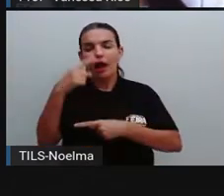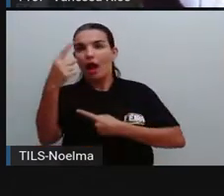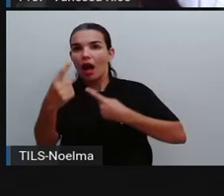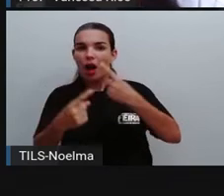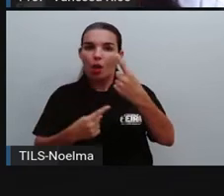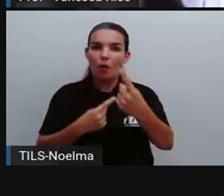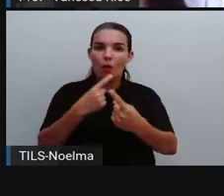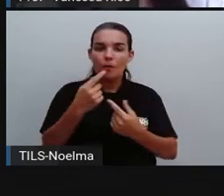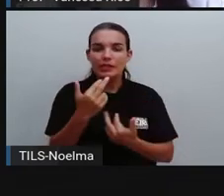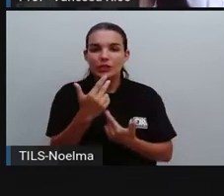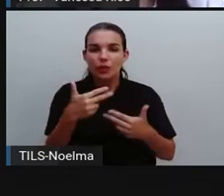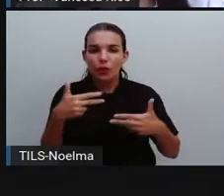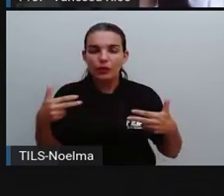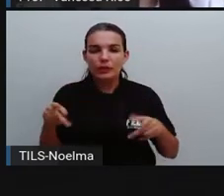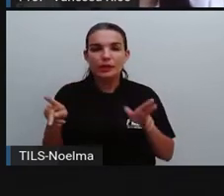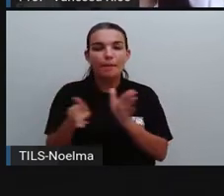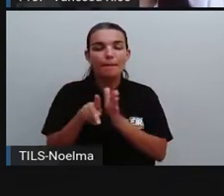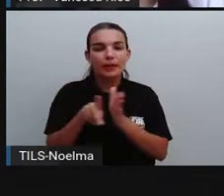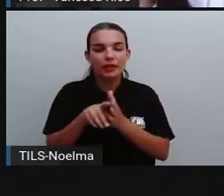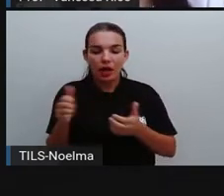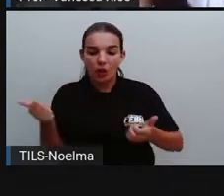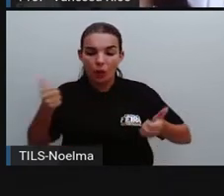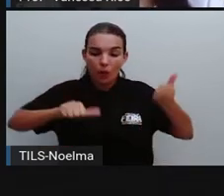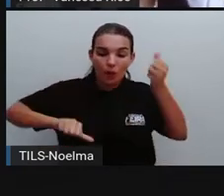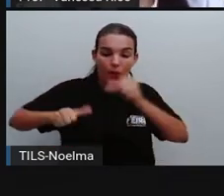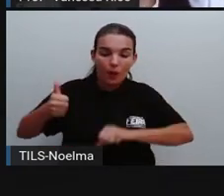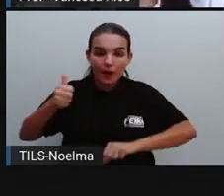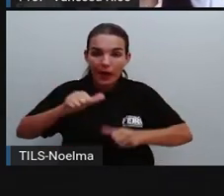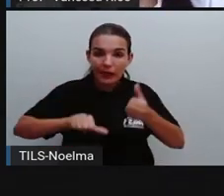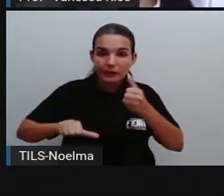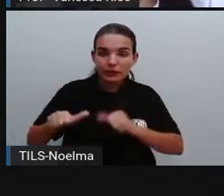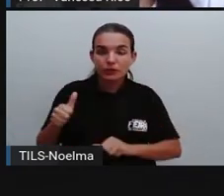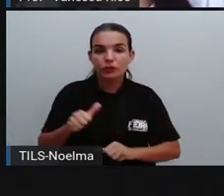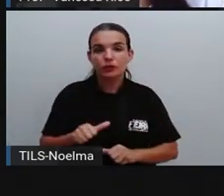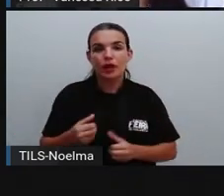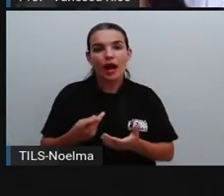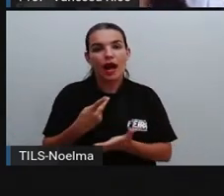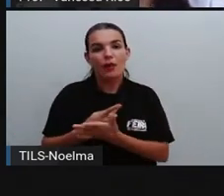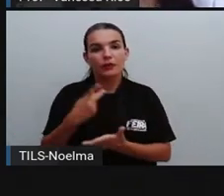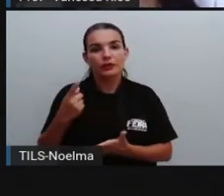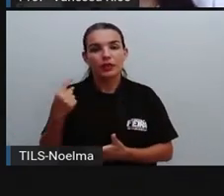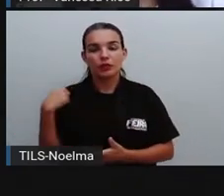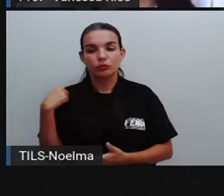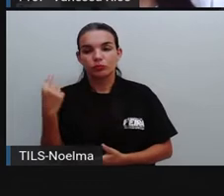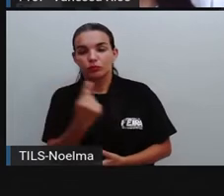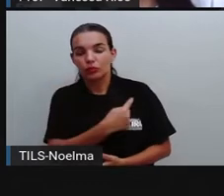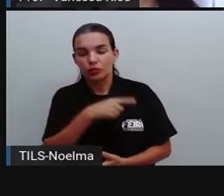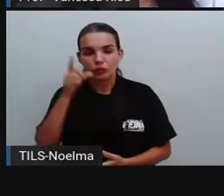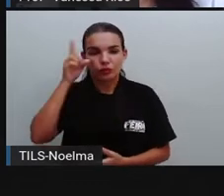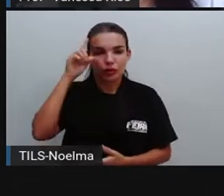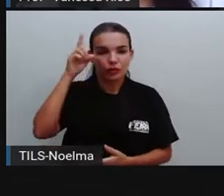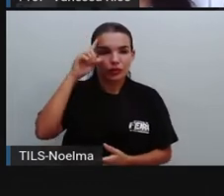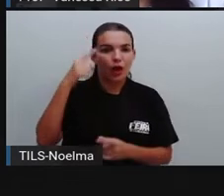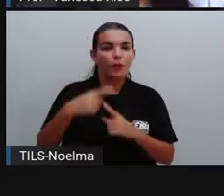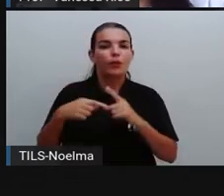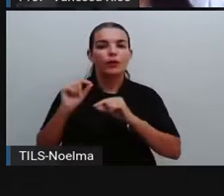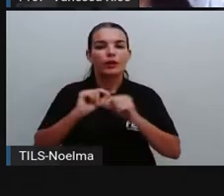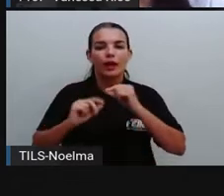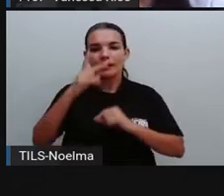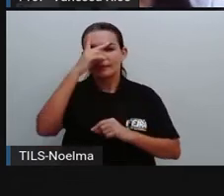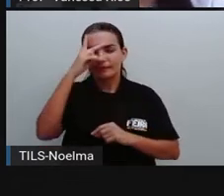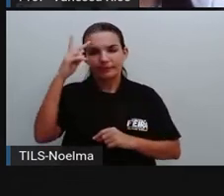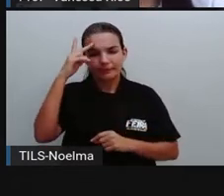reações químicas que são necessárias a acontecer no nosso dia a dia, não é? Naquilo que os seres vivos